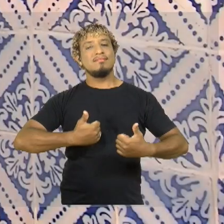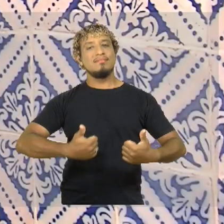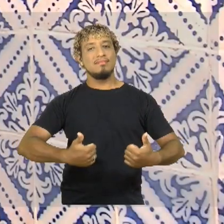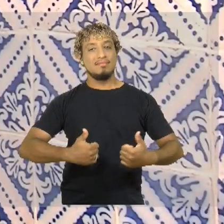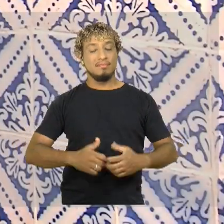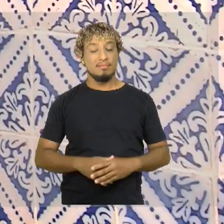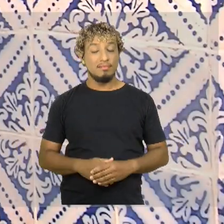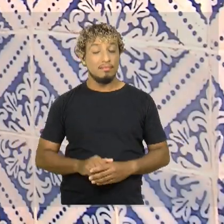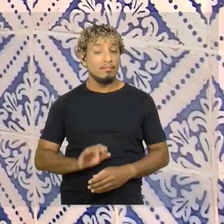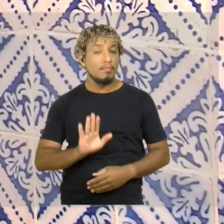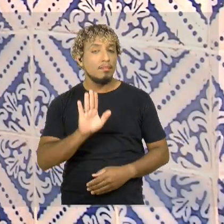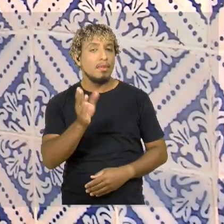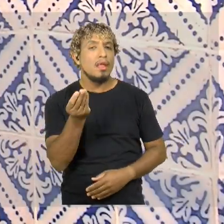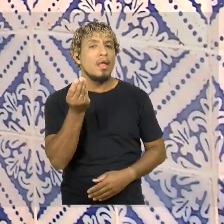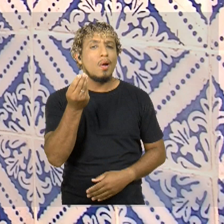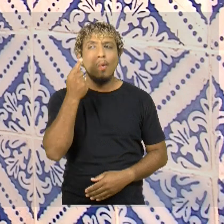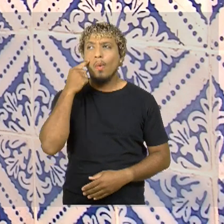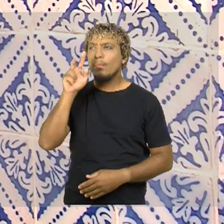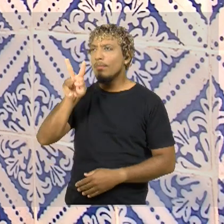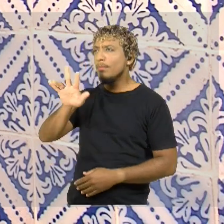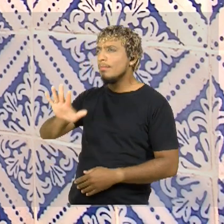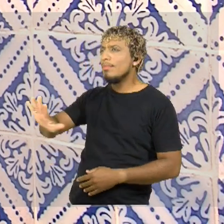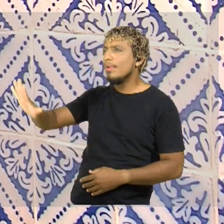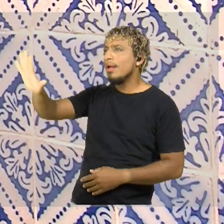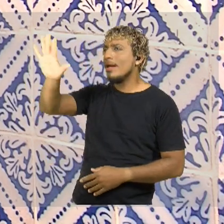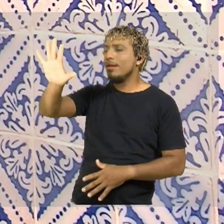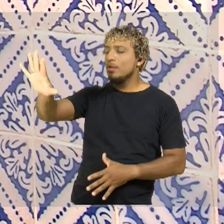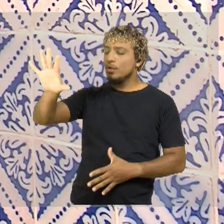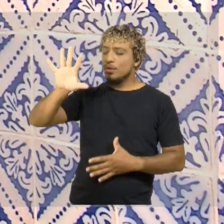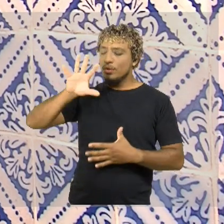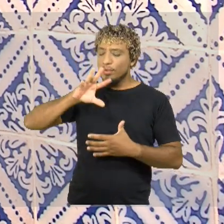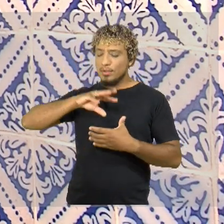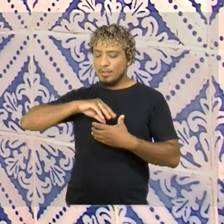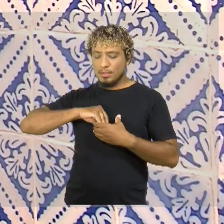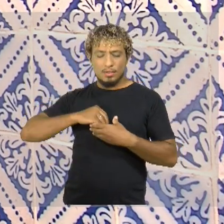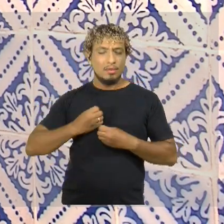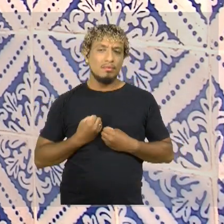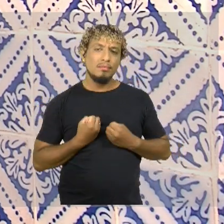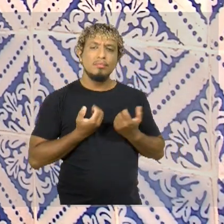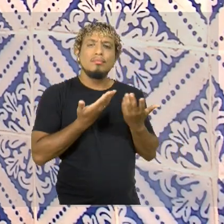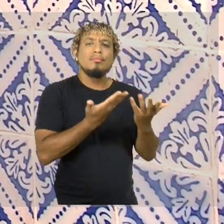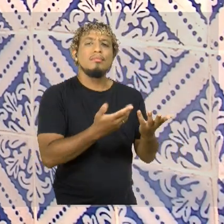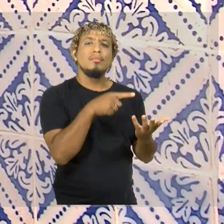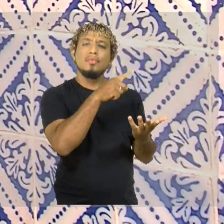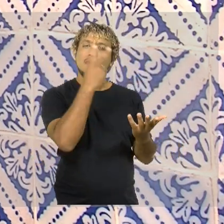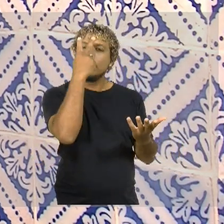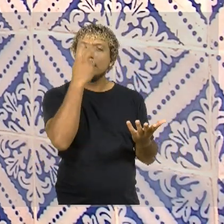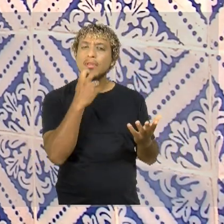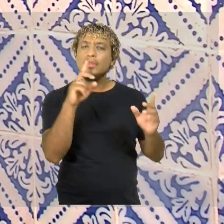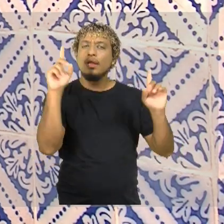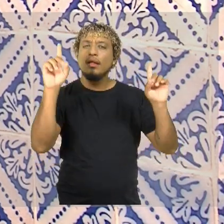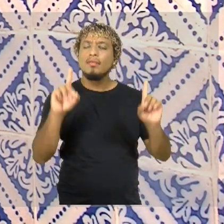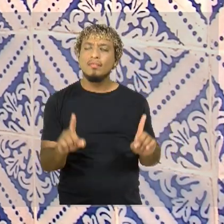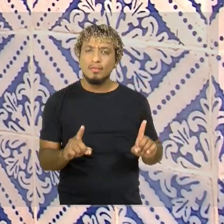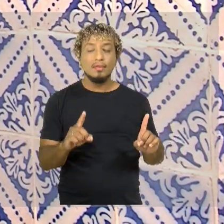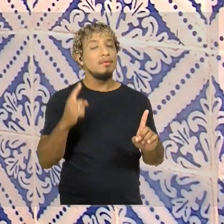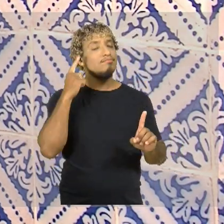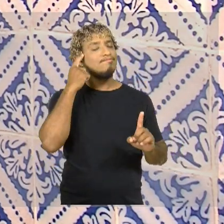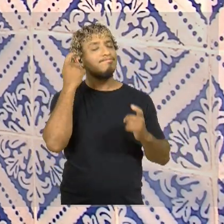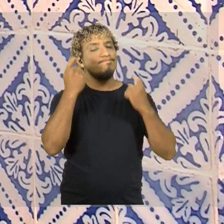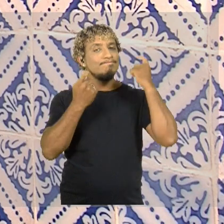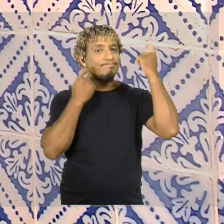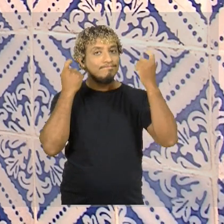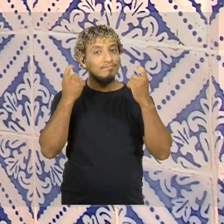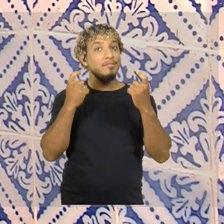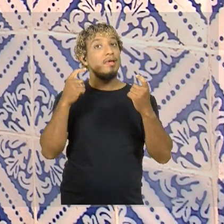Mas como traduzir toda essa beleza para os deficientes visuais? Essa foi a preocupação de um projeto que desenvolveu